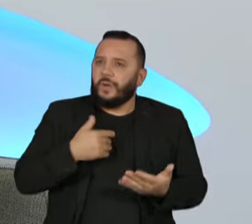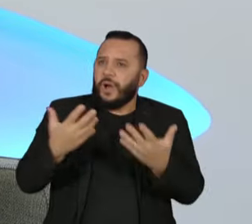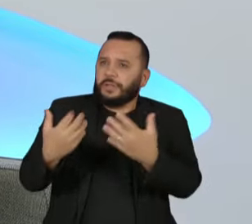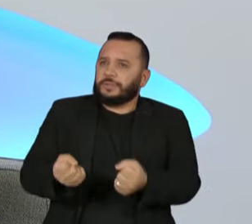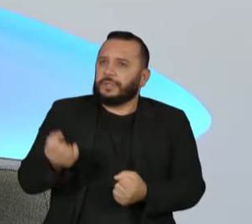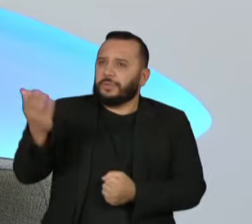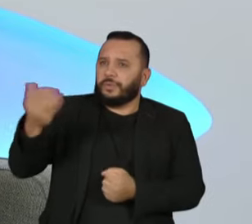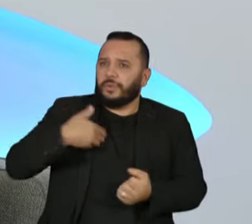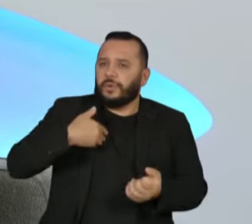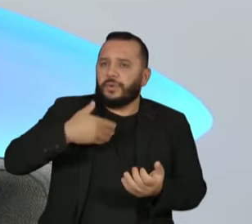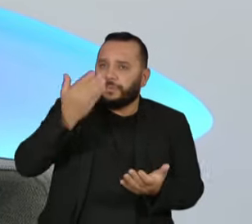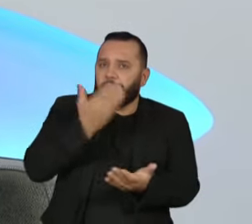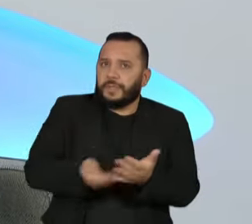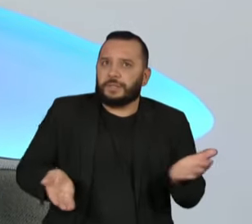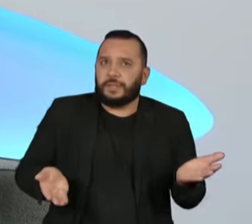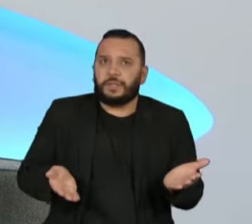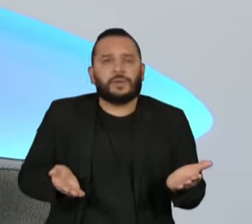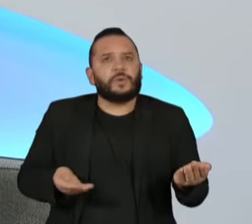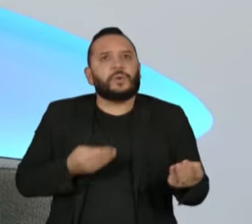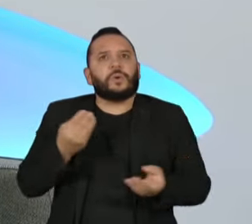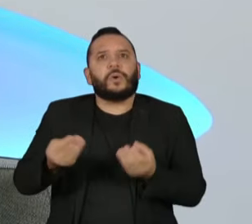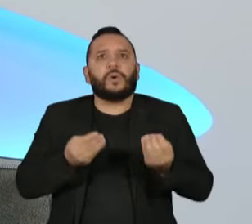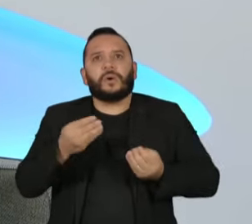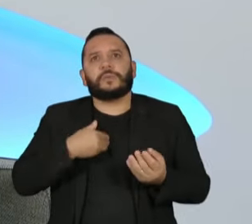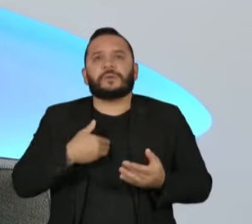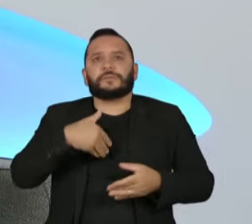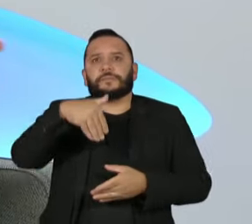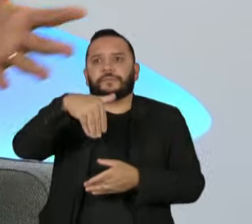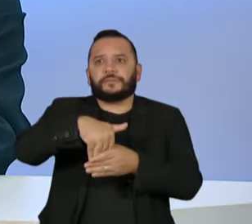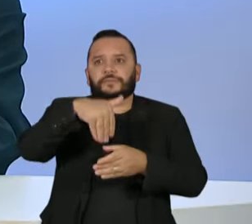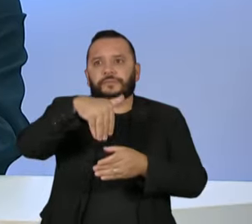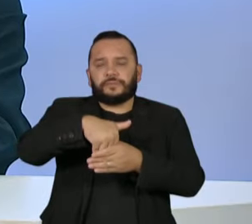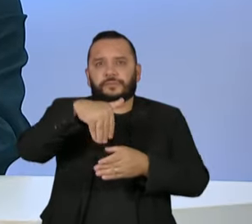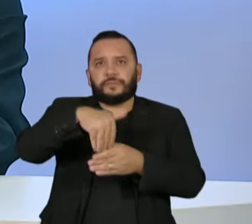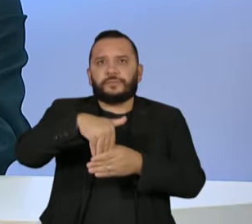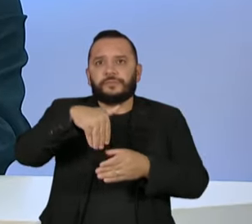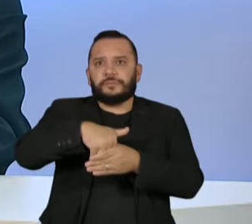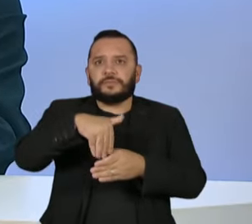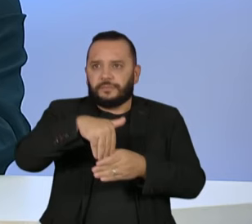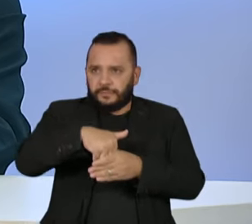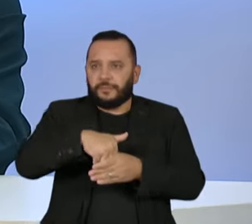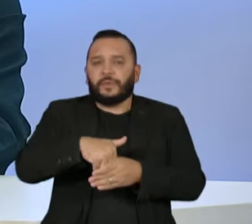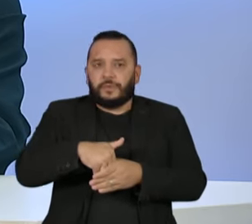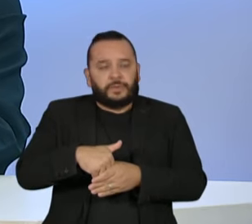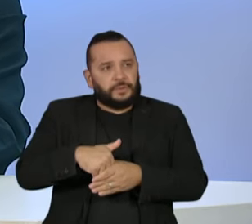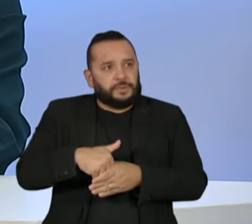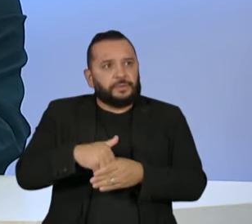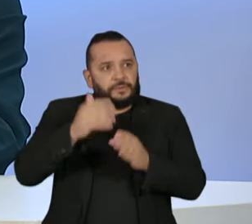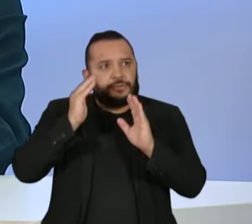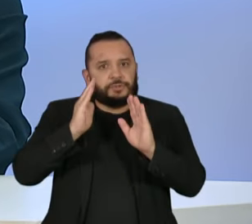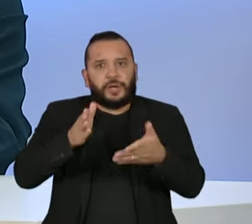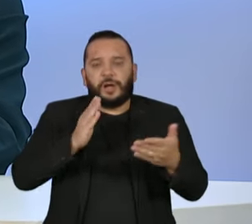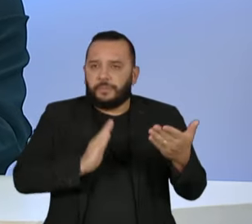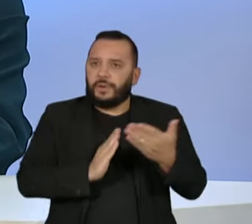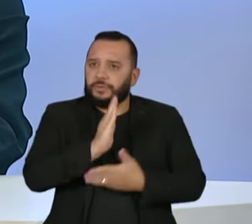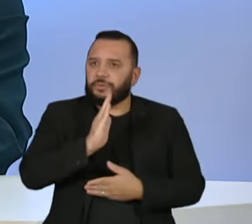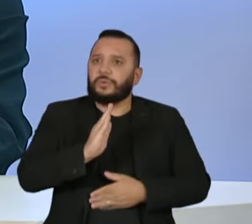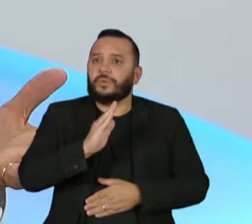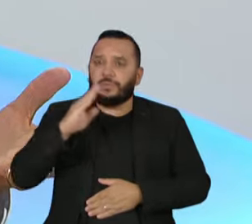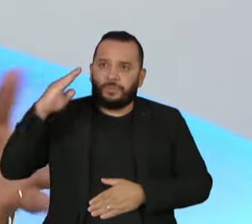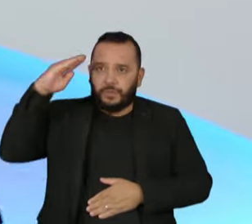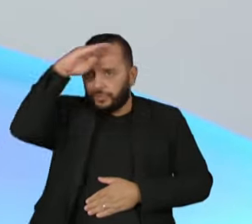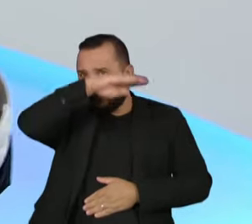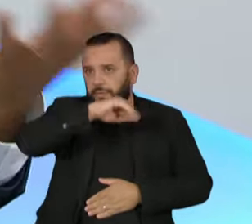que as urnas, todo o processo valeu para a eleição dele, para a eleição